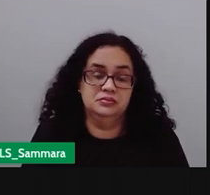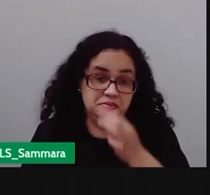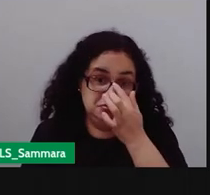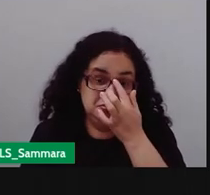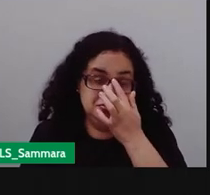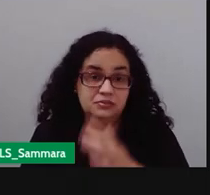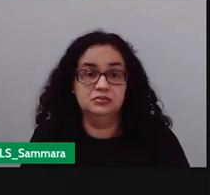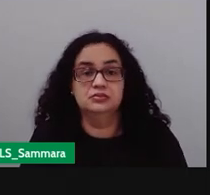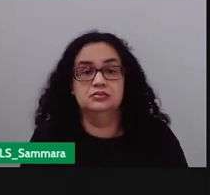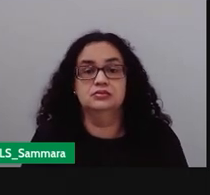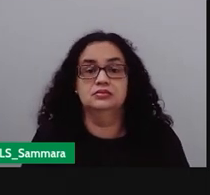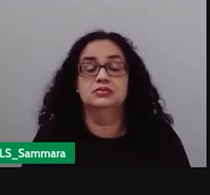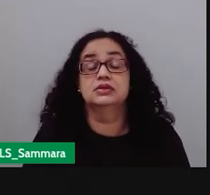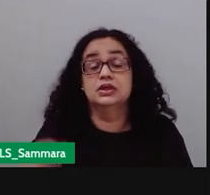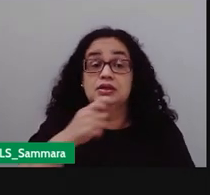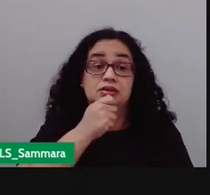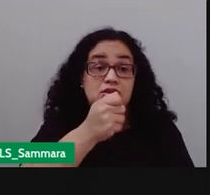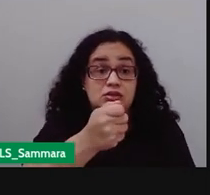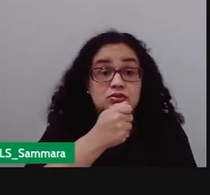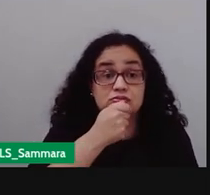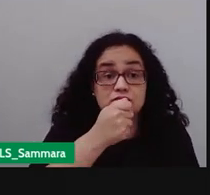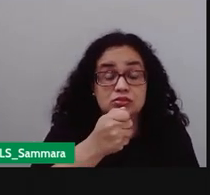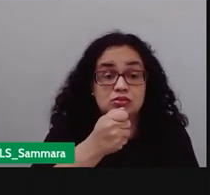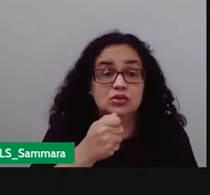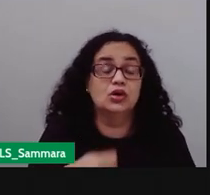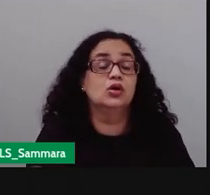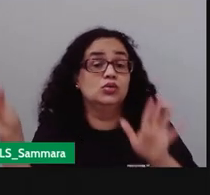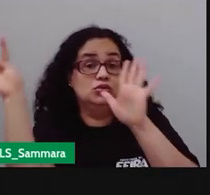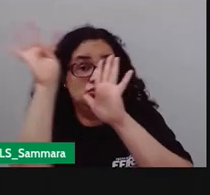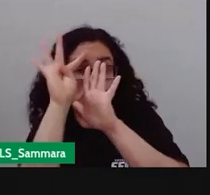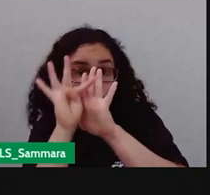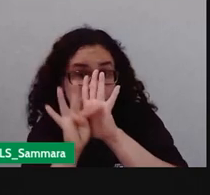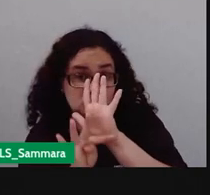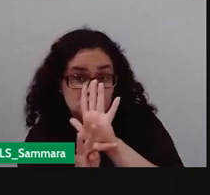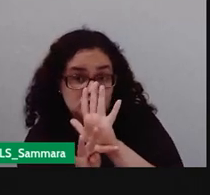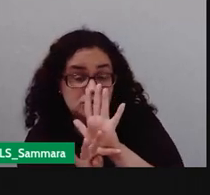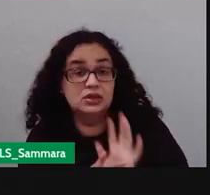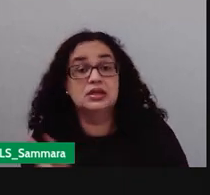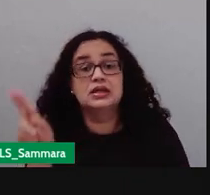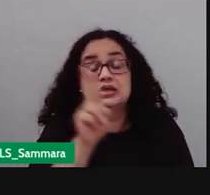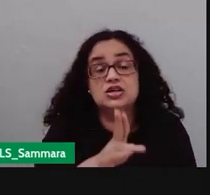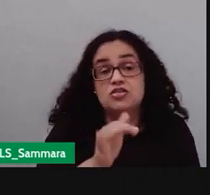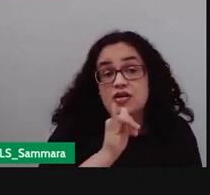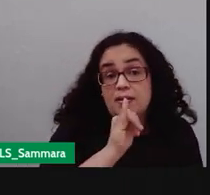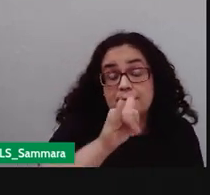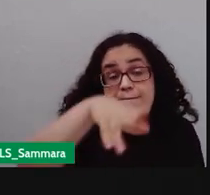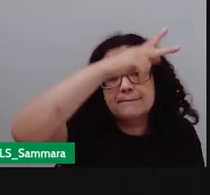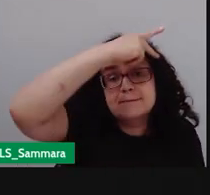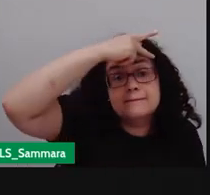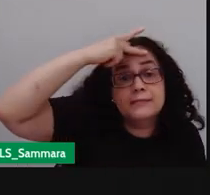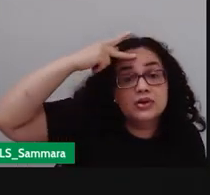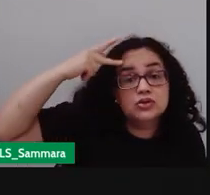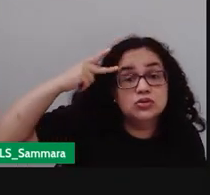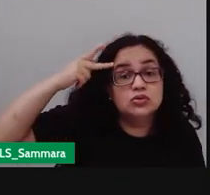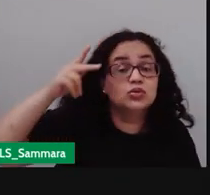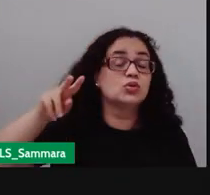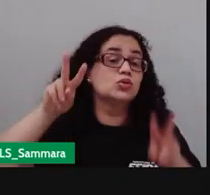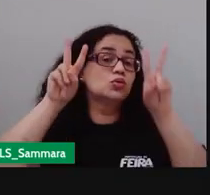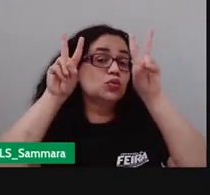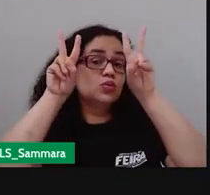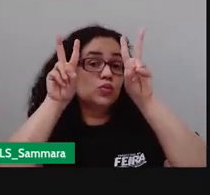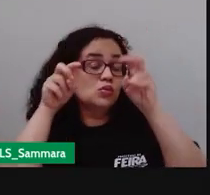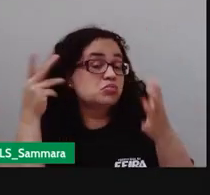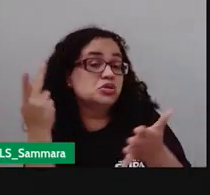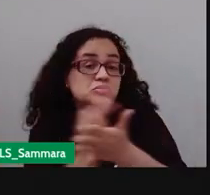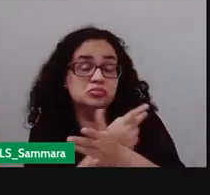bom a entrevista é um tipo de texto que tem a utilidade de informar as pessoas sobre alguns